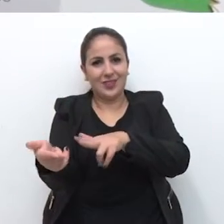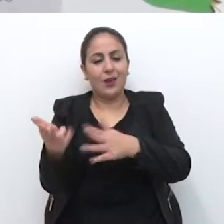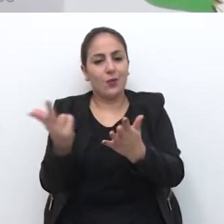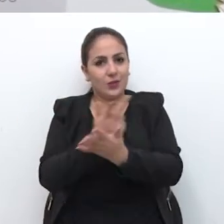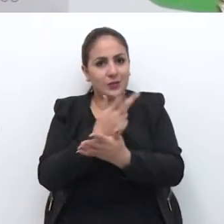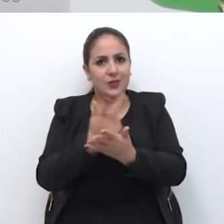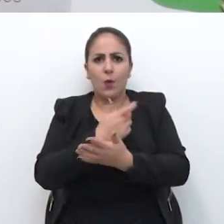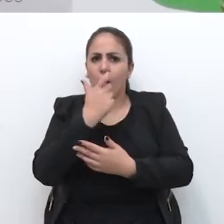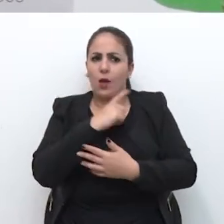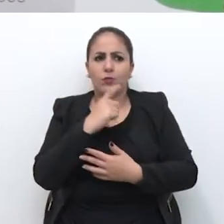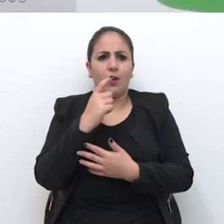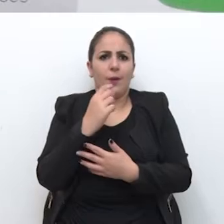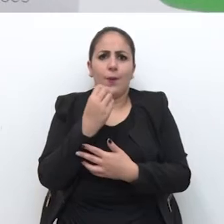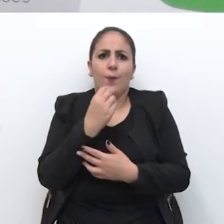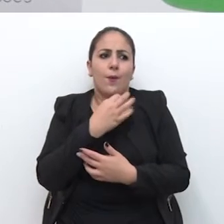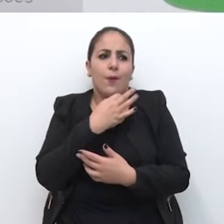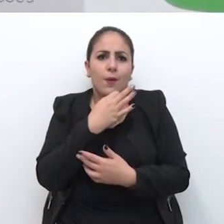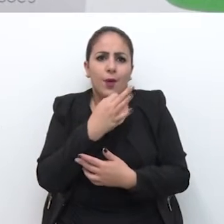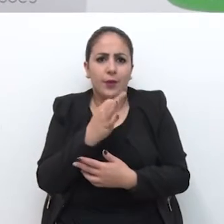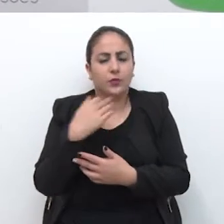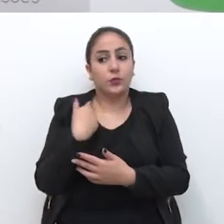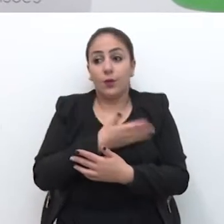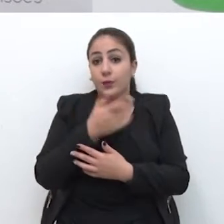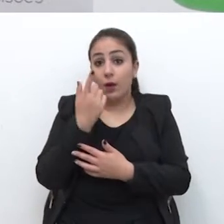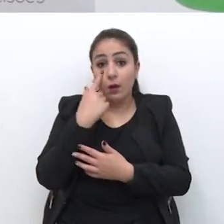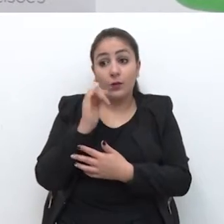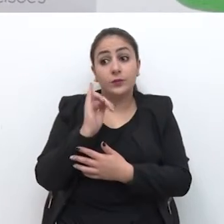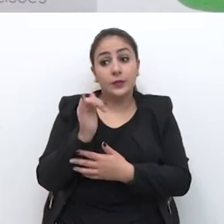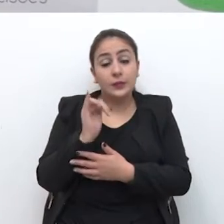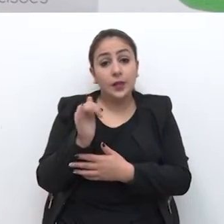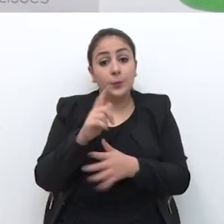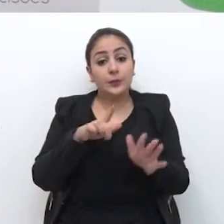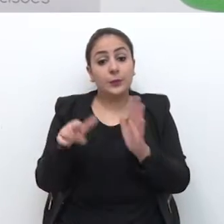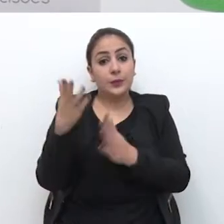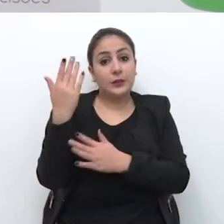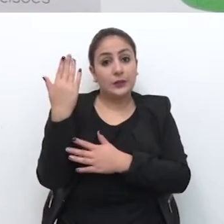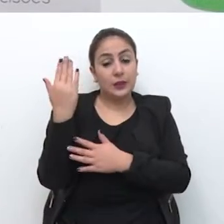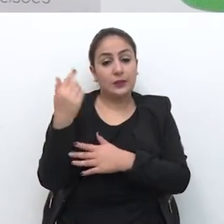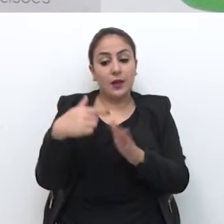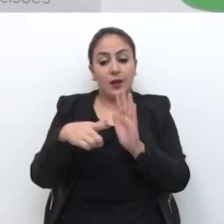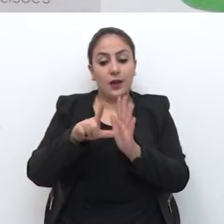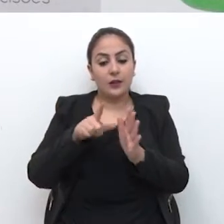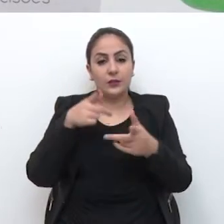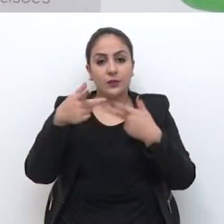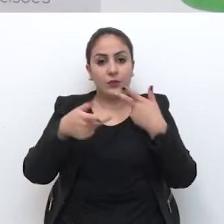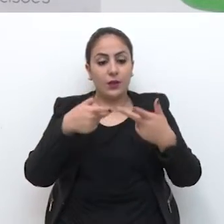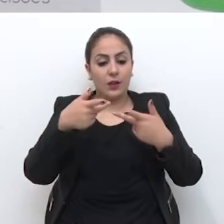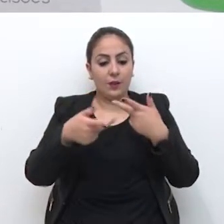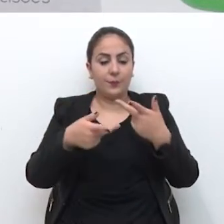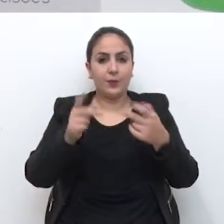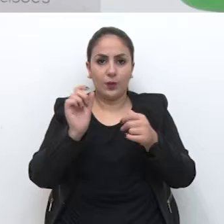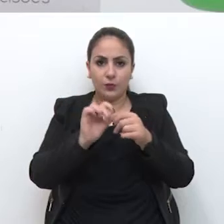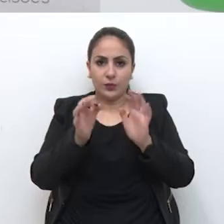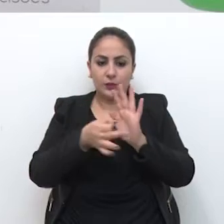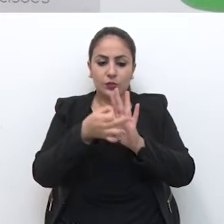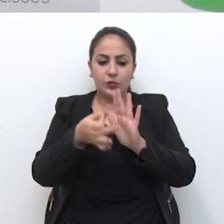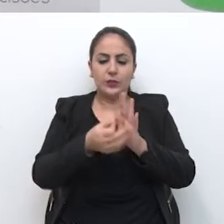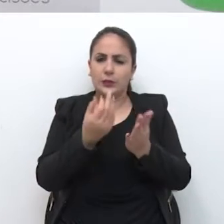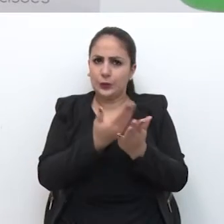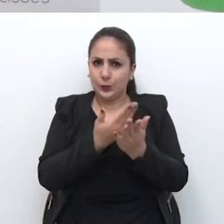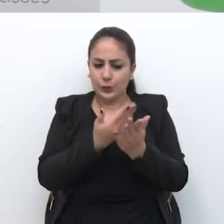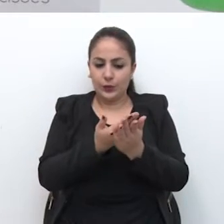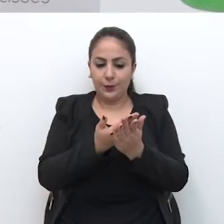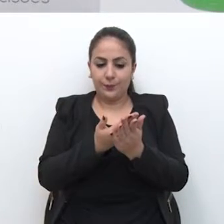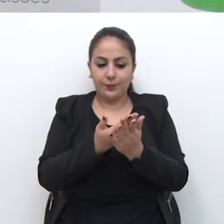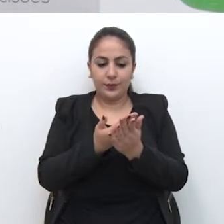praticamente, nós avisamos, né, há uma semana atrás, antes de eu falar, fiz uma indicação para um